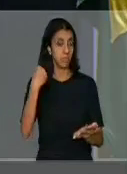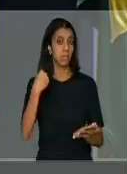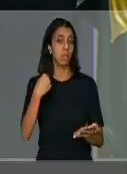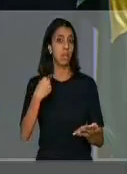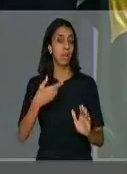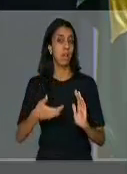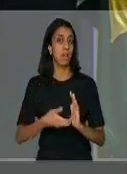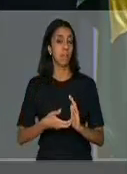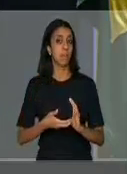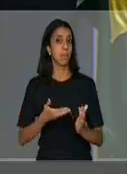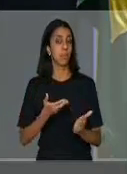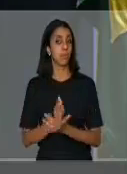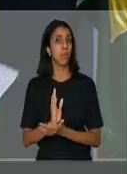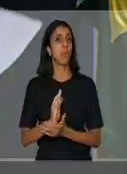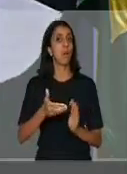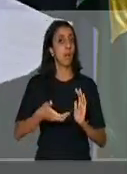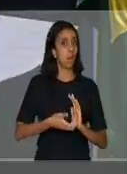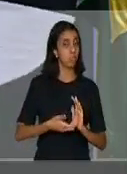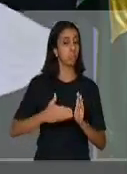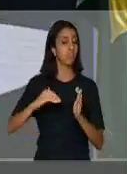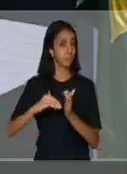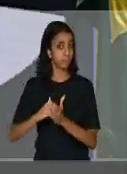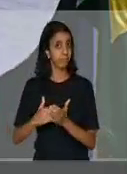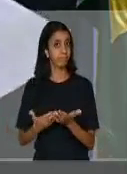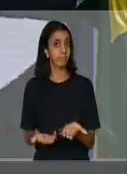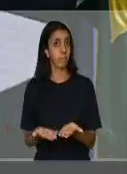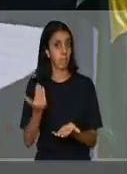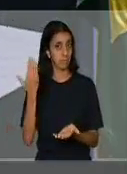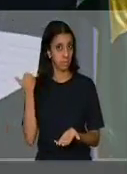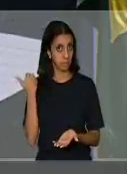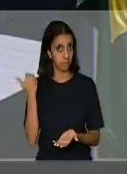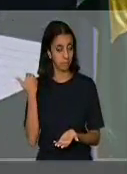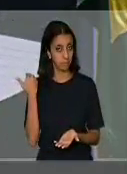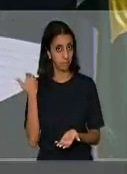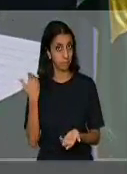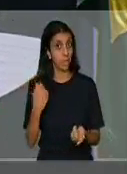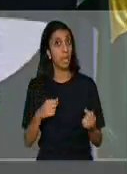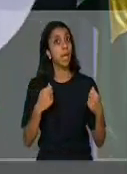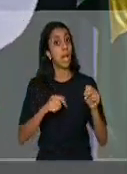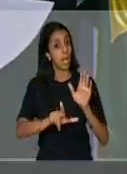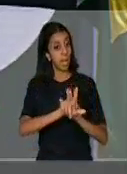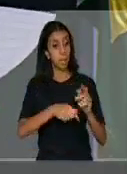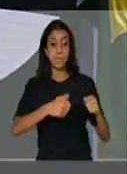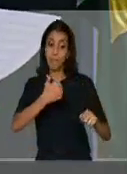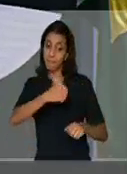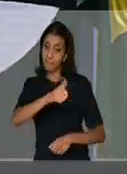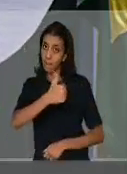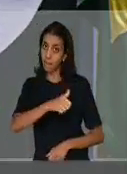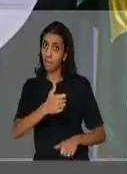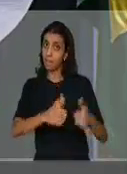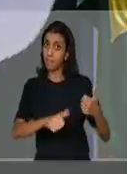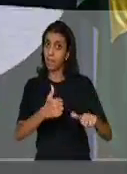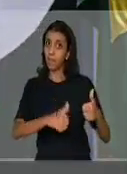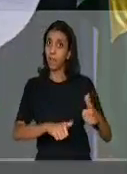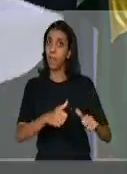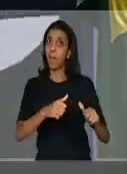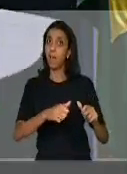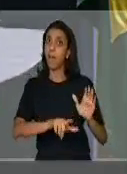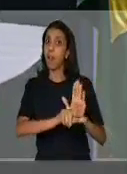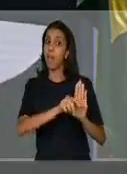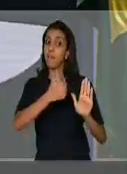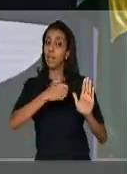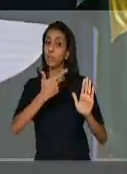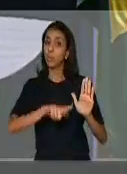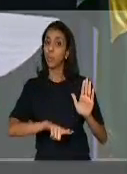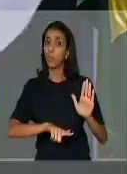Câmara, pelo Senado e que nós, Coronel Fraga, nós temos que rever essa lei. Essa lei, ninguém fica